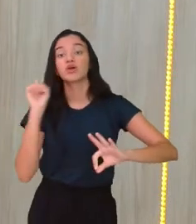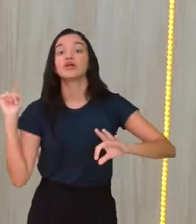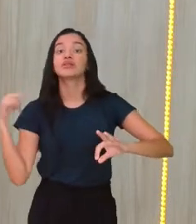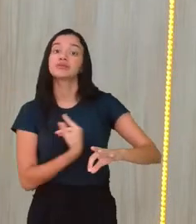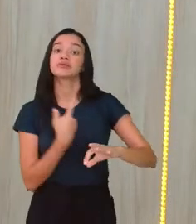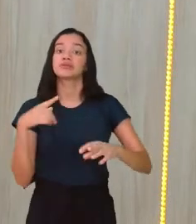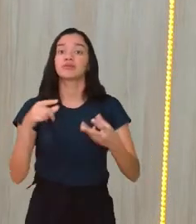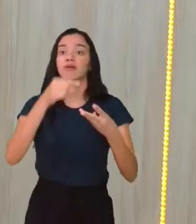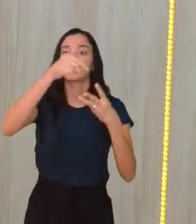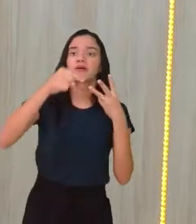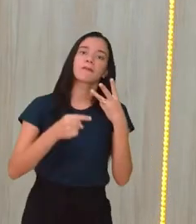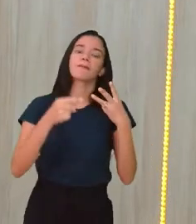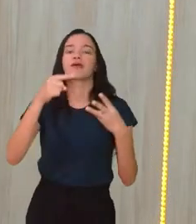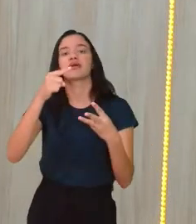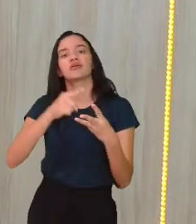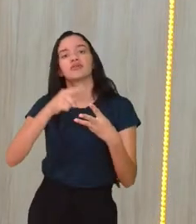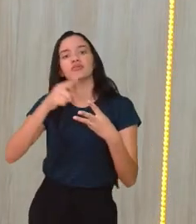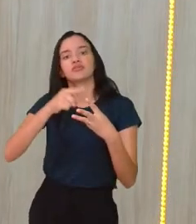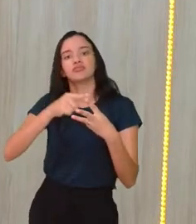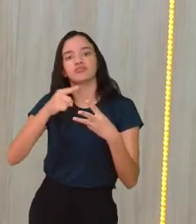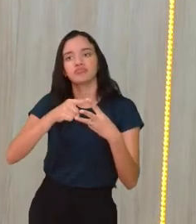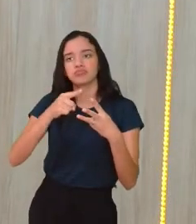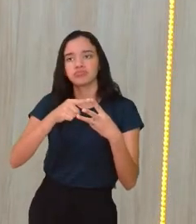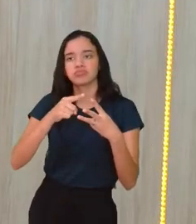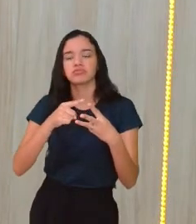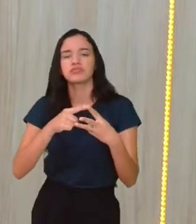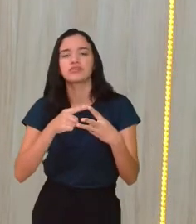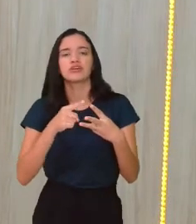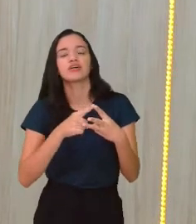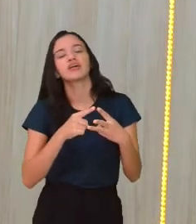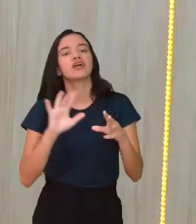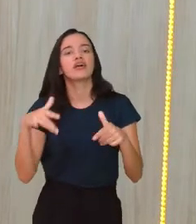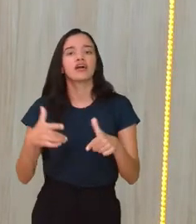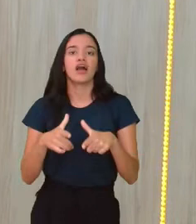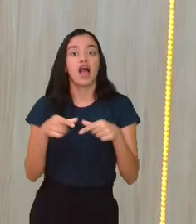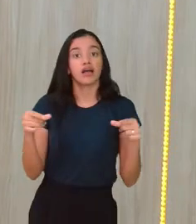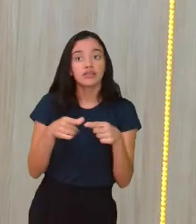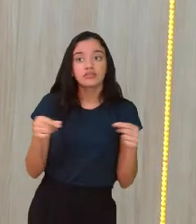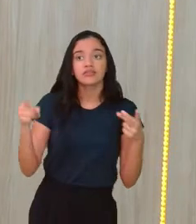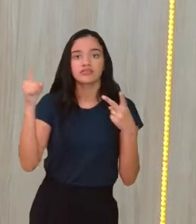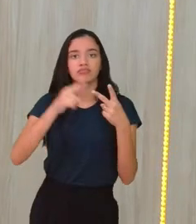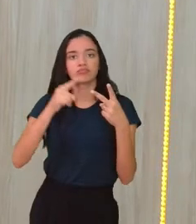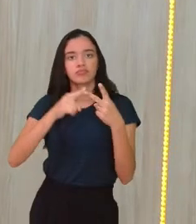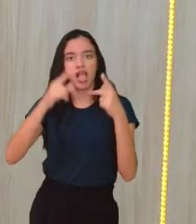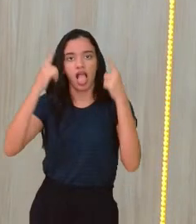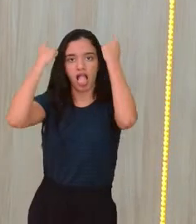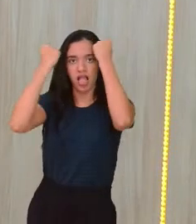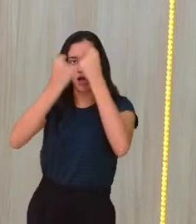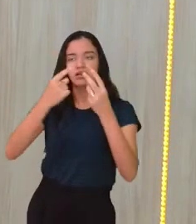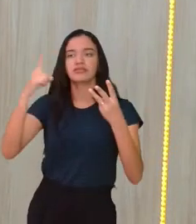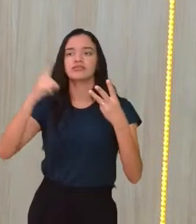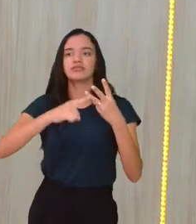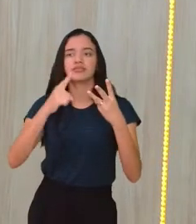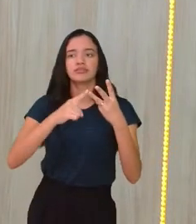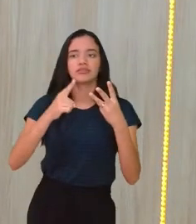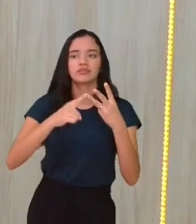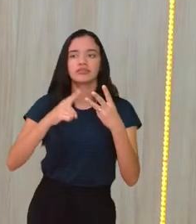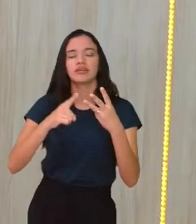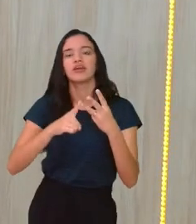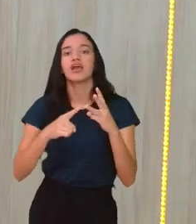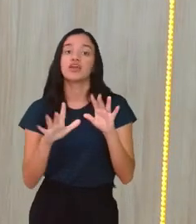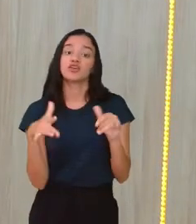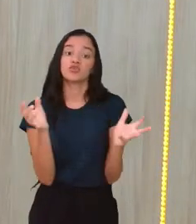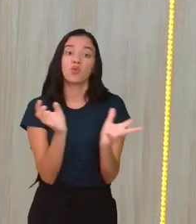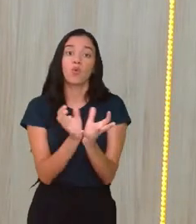temos aí a China, a Grécia e os povos indígenas. E aí os povos indígenas que sempre fizeram parte e